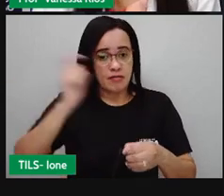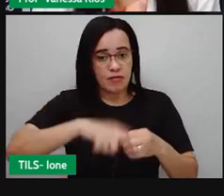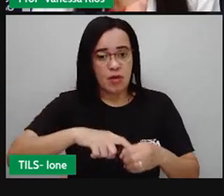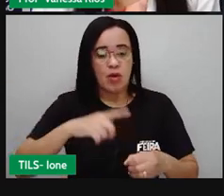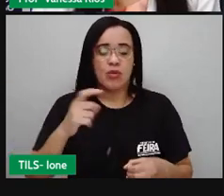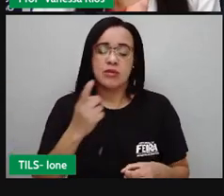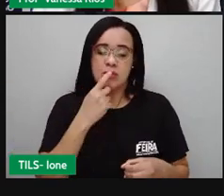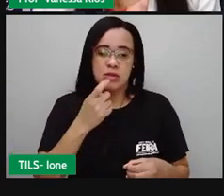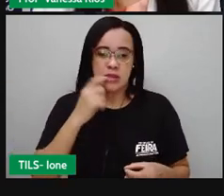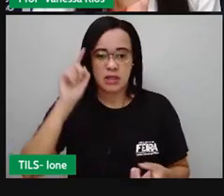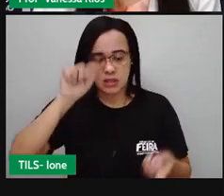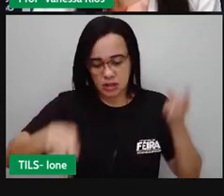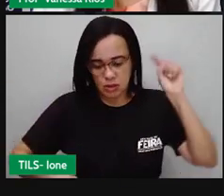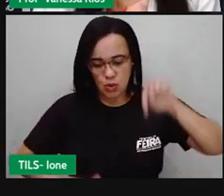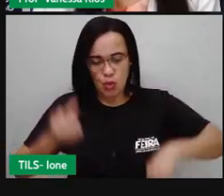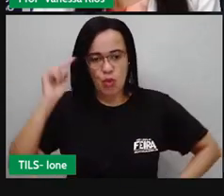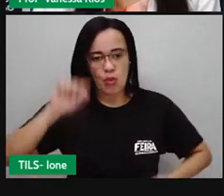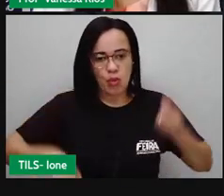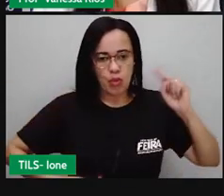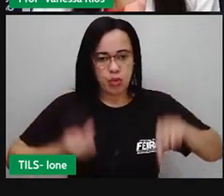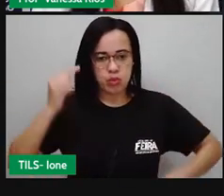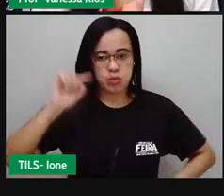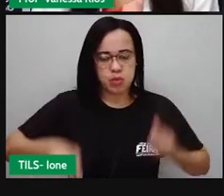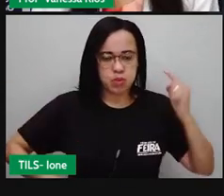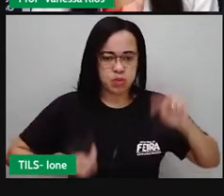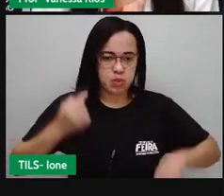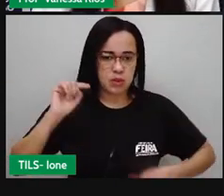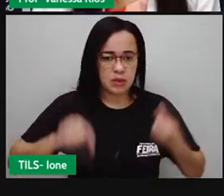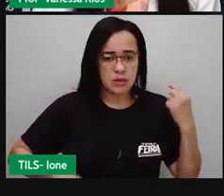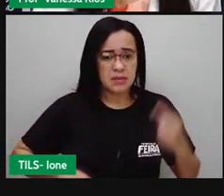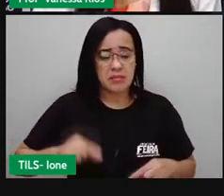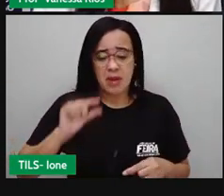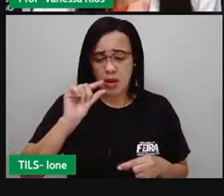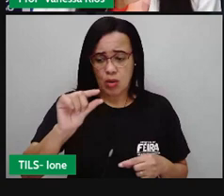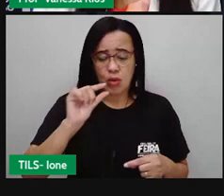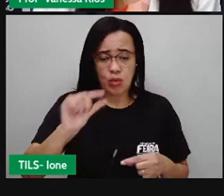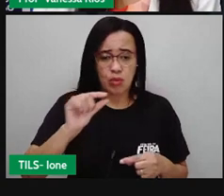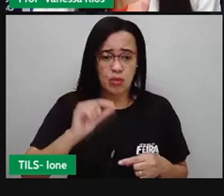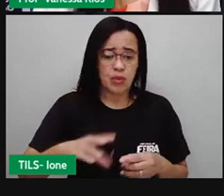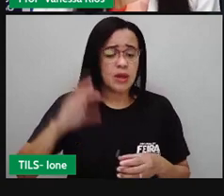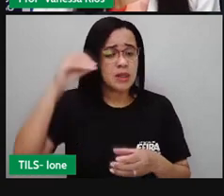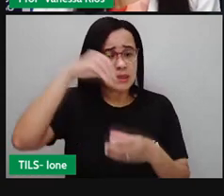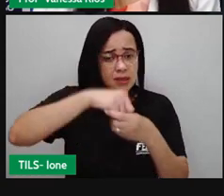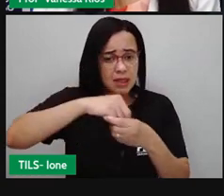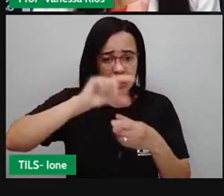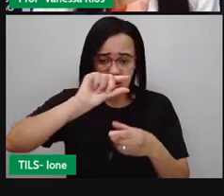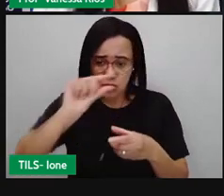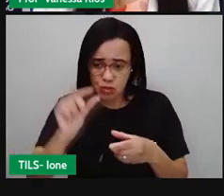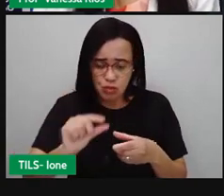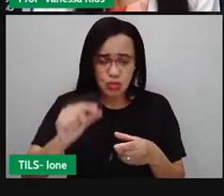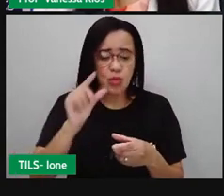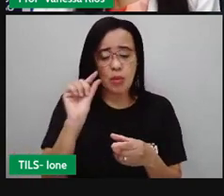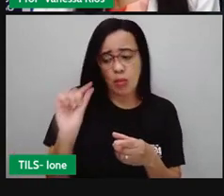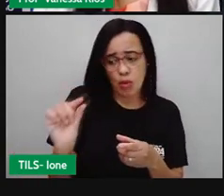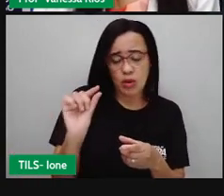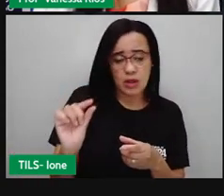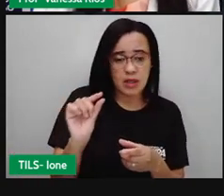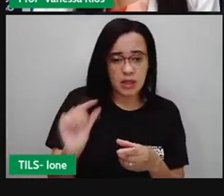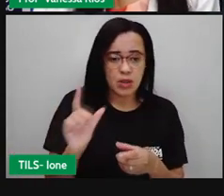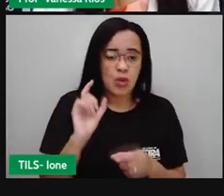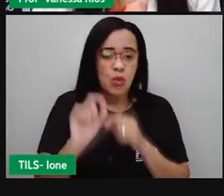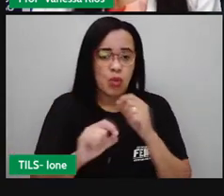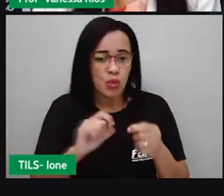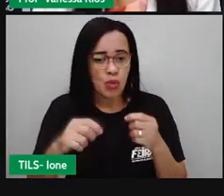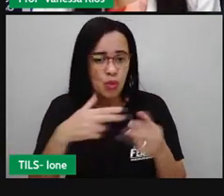resta nesses túbulos é uma pequena quantidade de água e também resíduos como a ureia, o ácido úrico, a